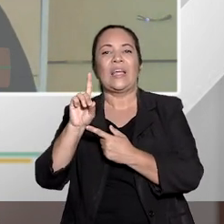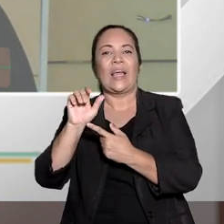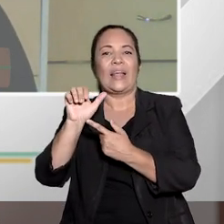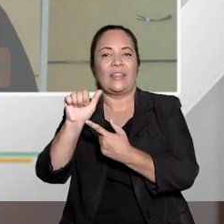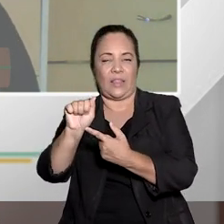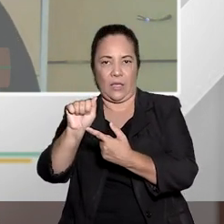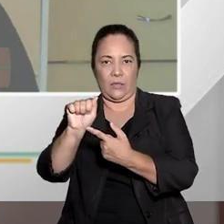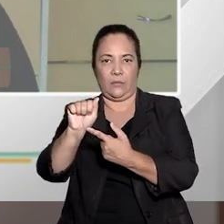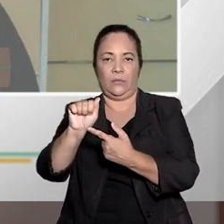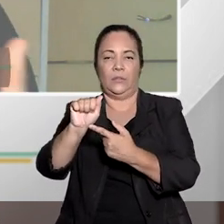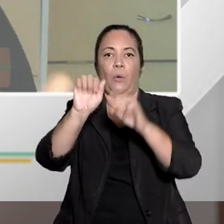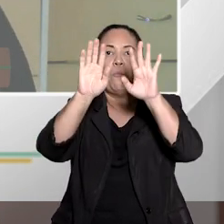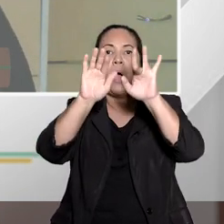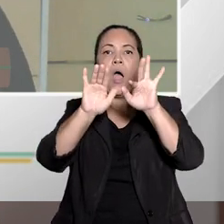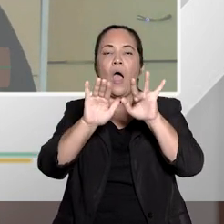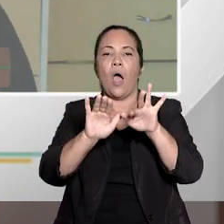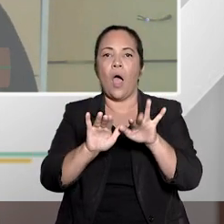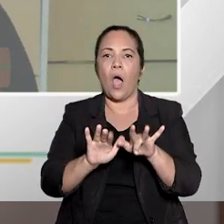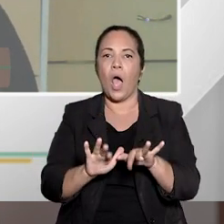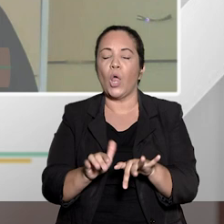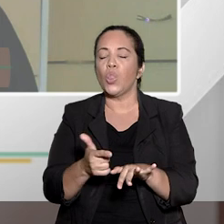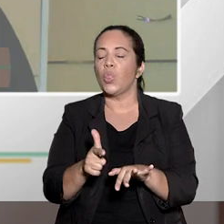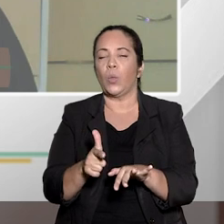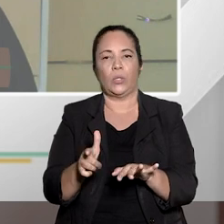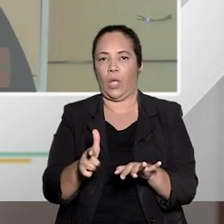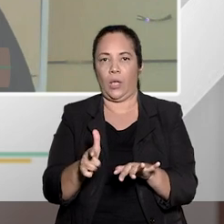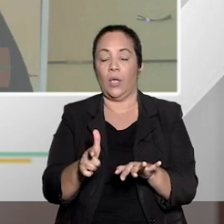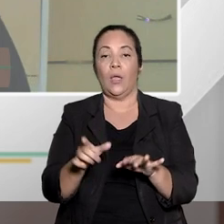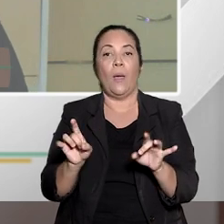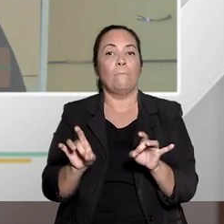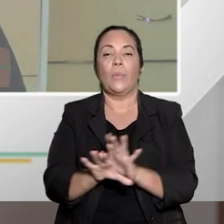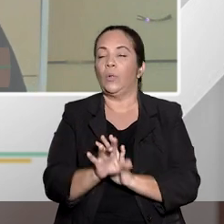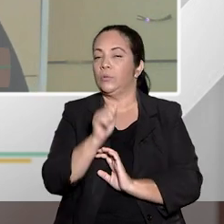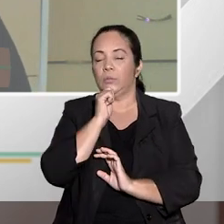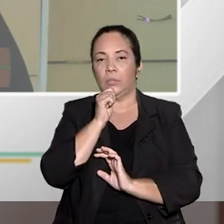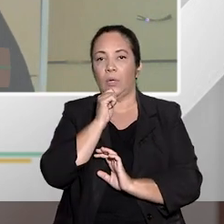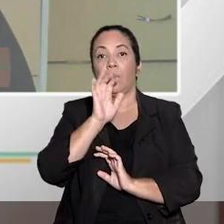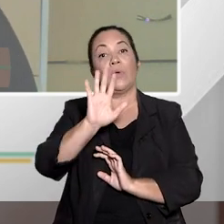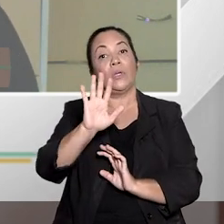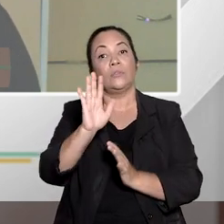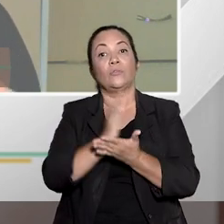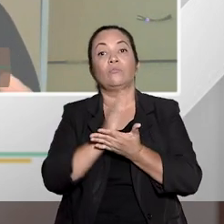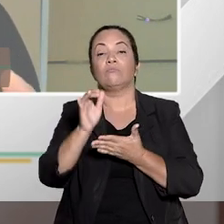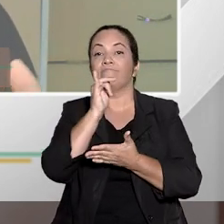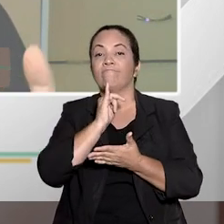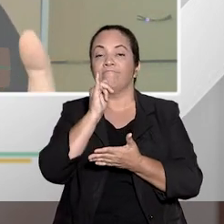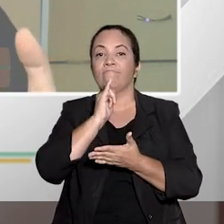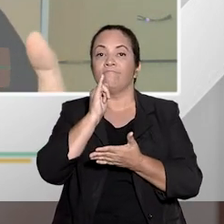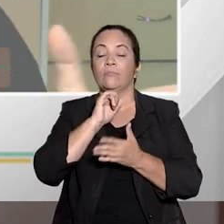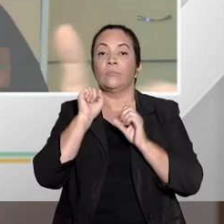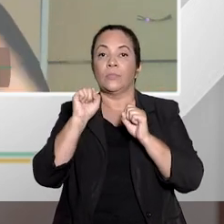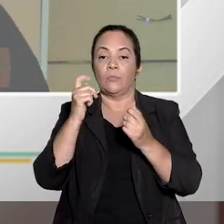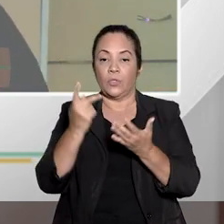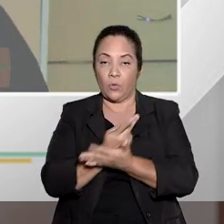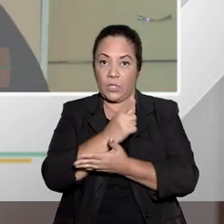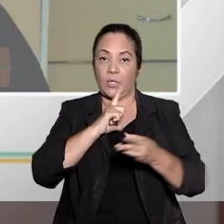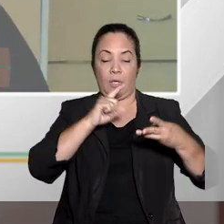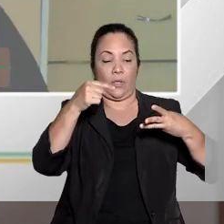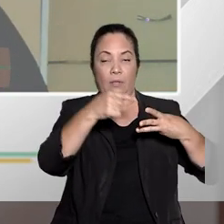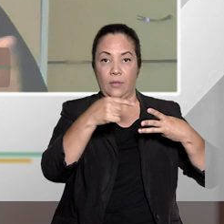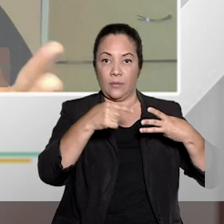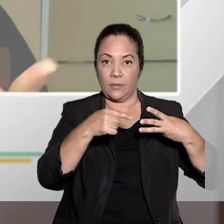uma lista fechada. Então, nós temos alguns exemplos de coações que podem acontecer. Dentro dessas três